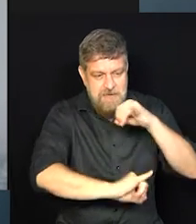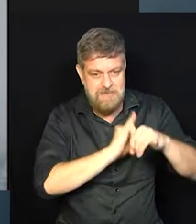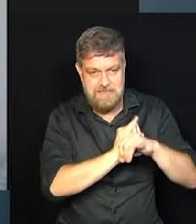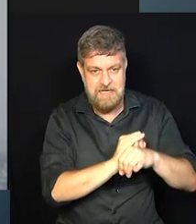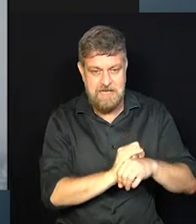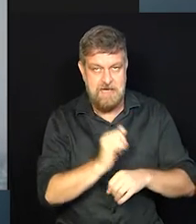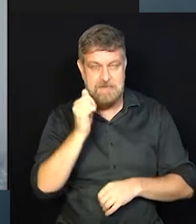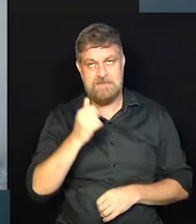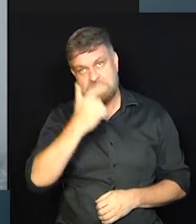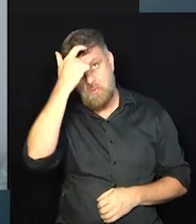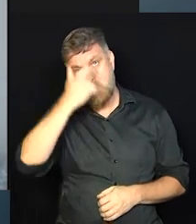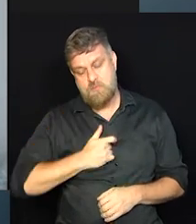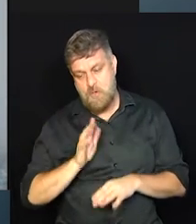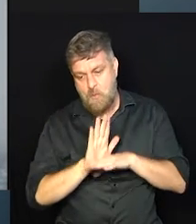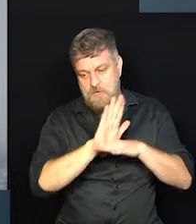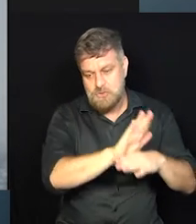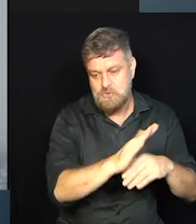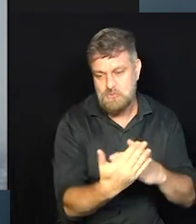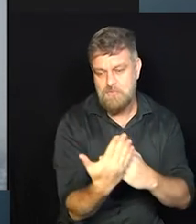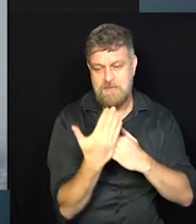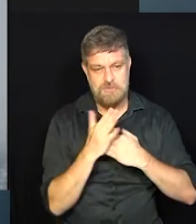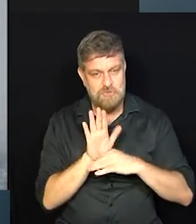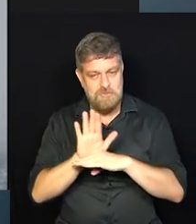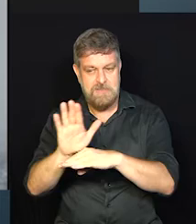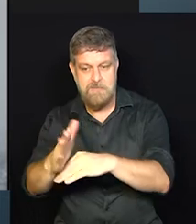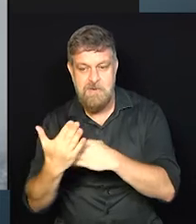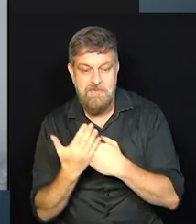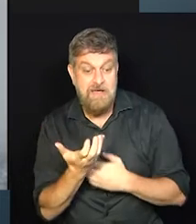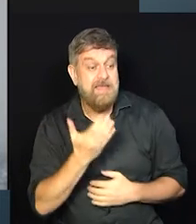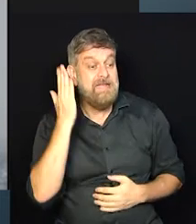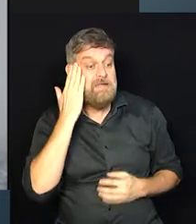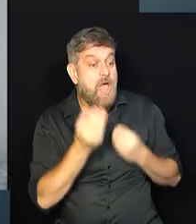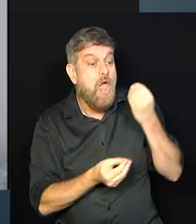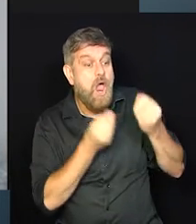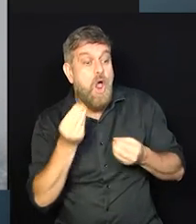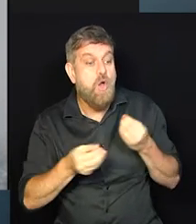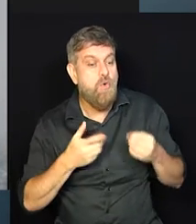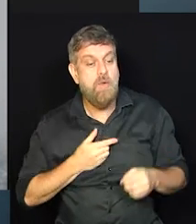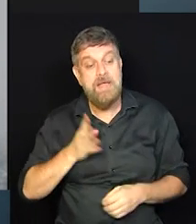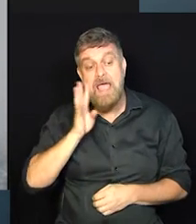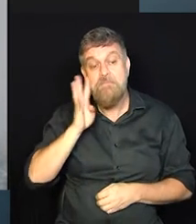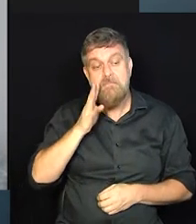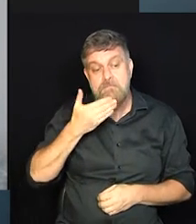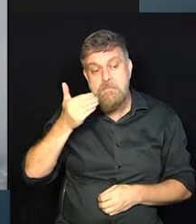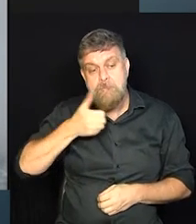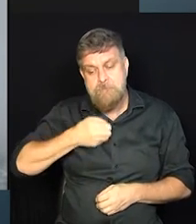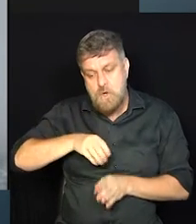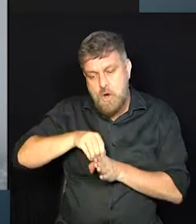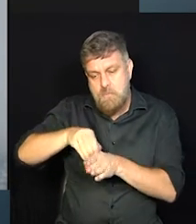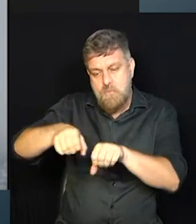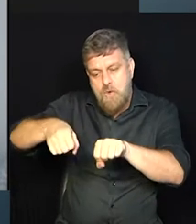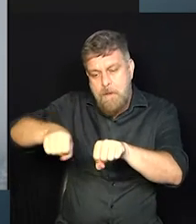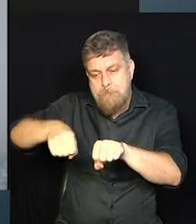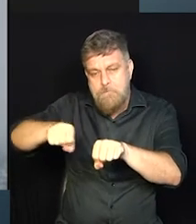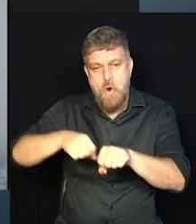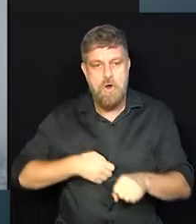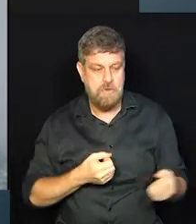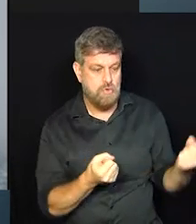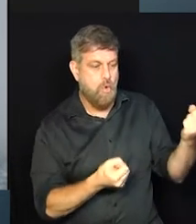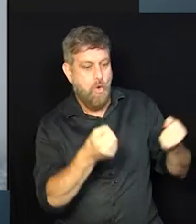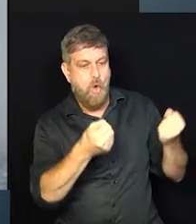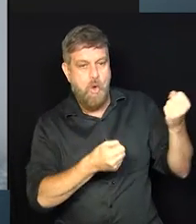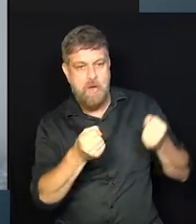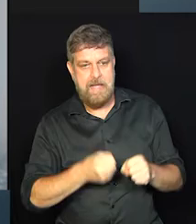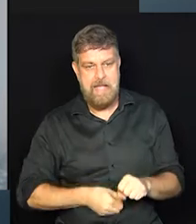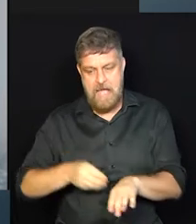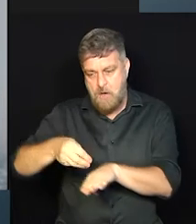a outra. Eu falo, olha, eu queria saber como que faz para fazer uma entrega. X. Quem é mais legal? É moto? É carro? Elas dão